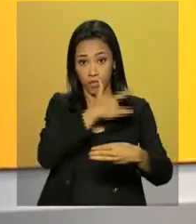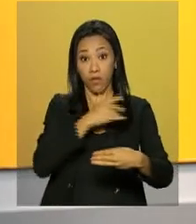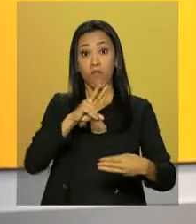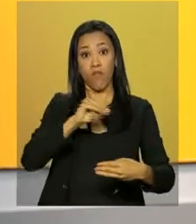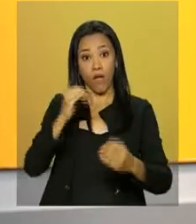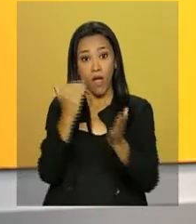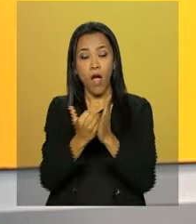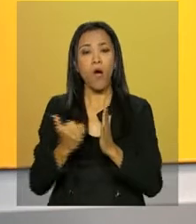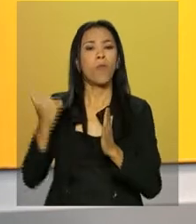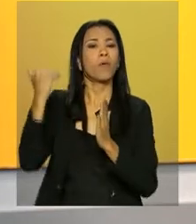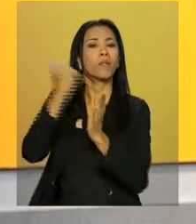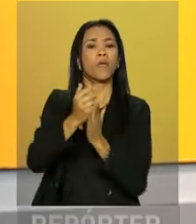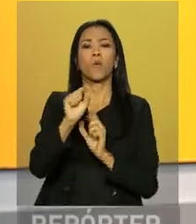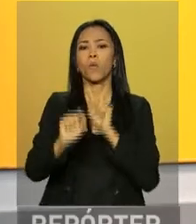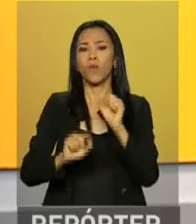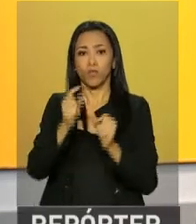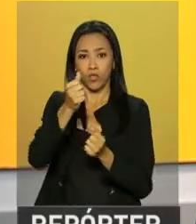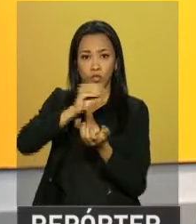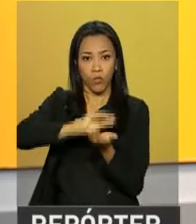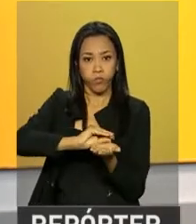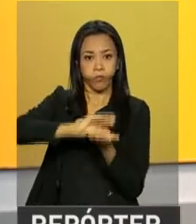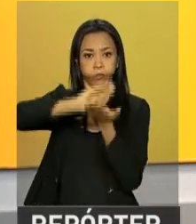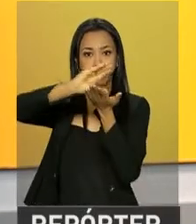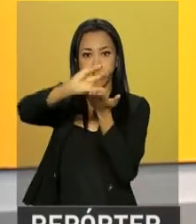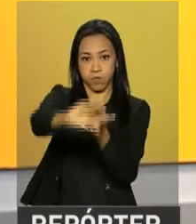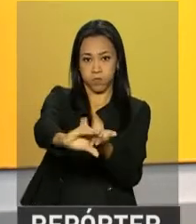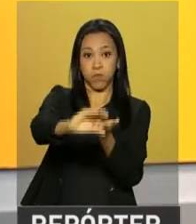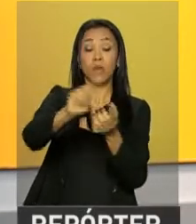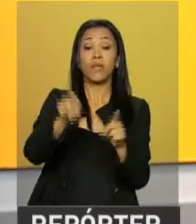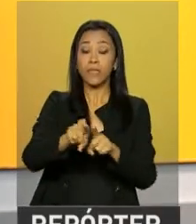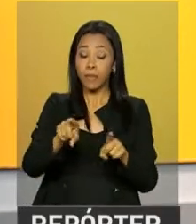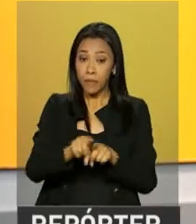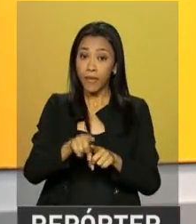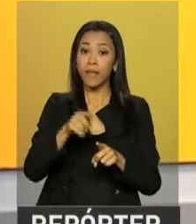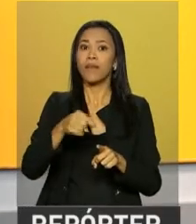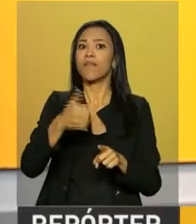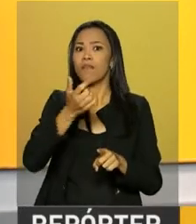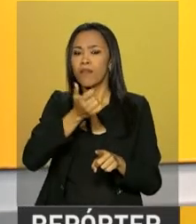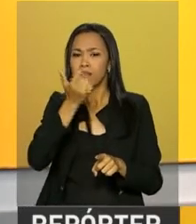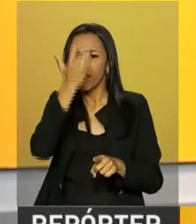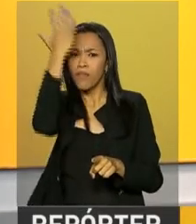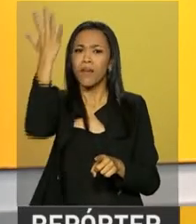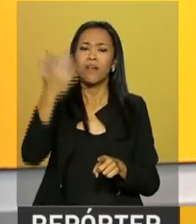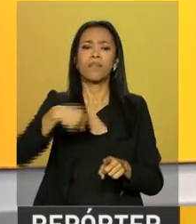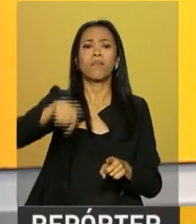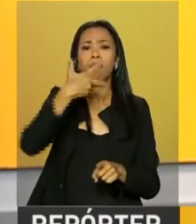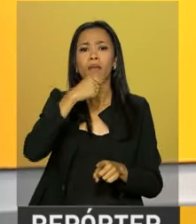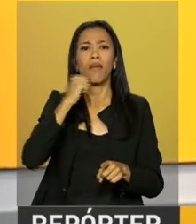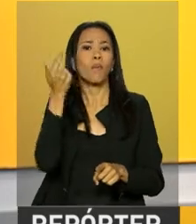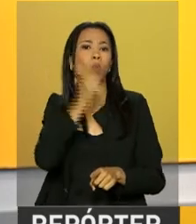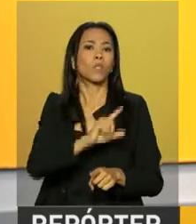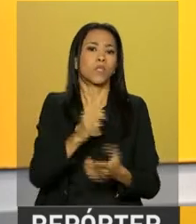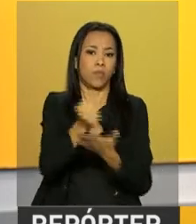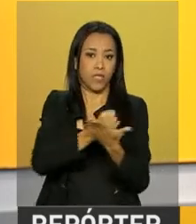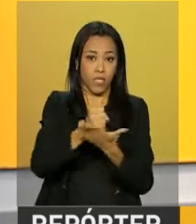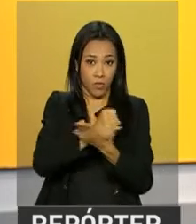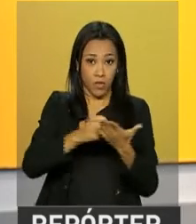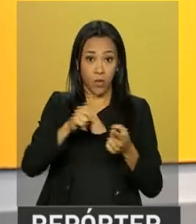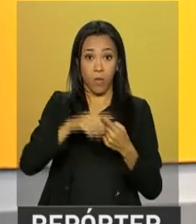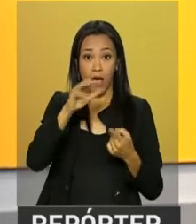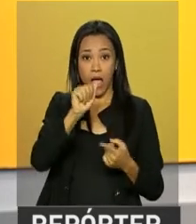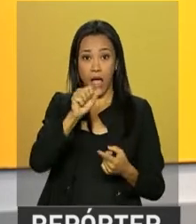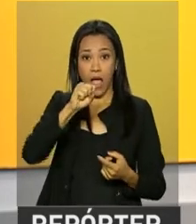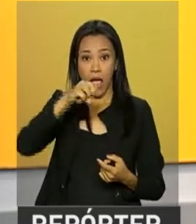aumentar o repasse de recursos e ampliar o acesso a medicamentos para doenças como asma, diabetes